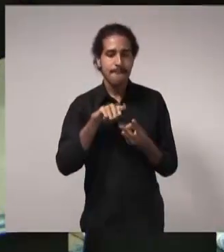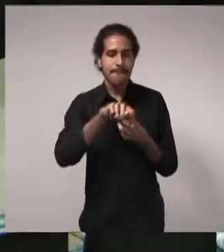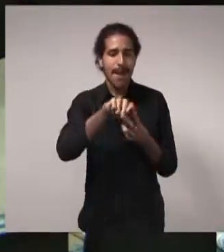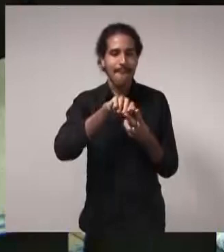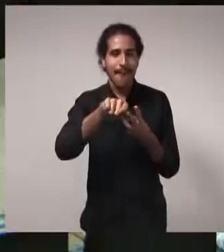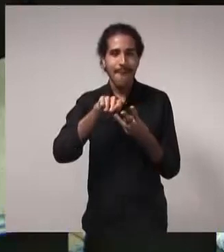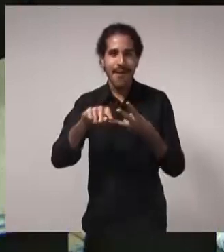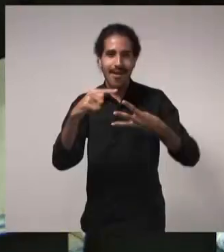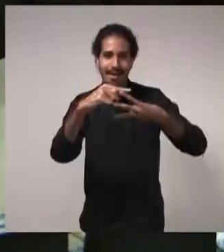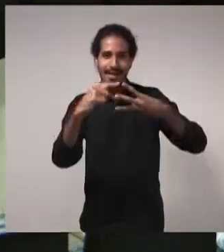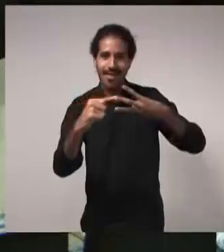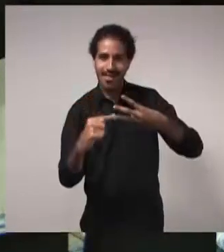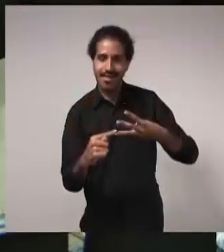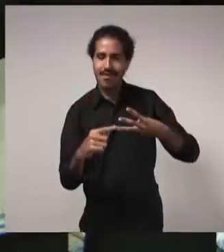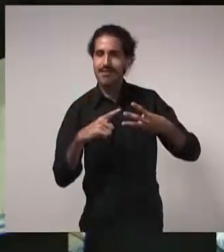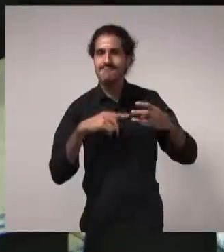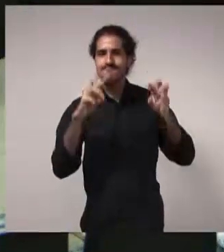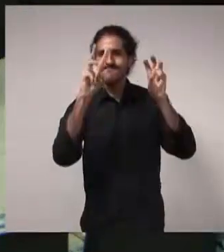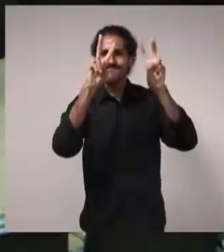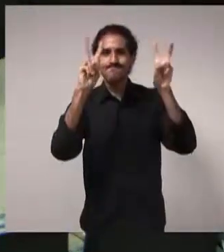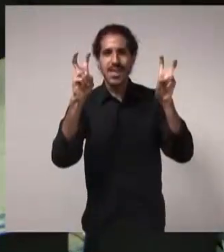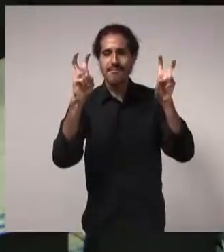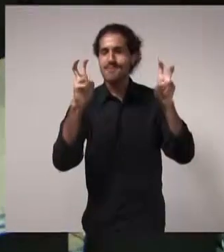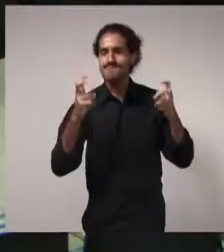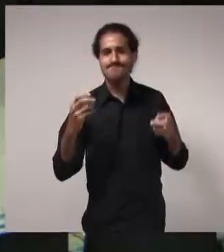com temas tão relevantes.